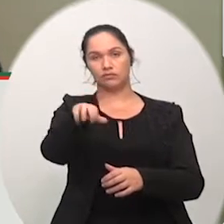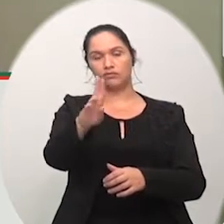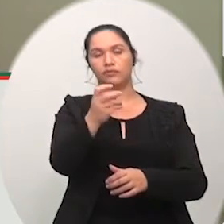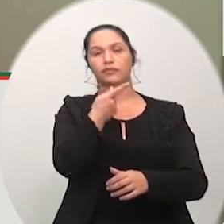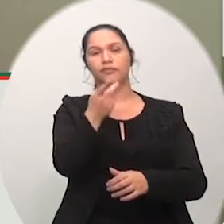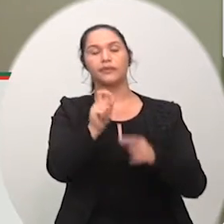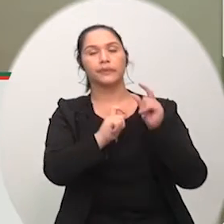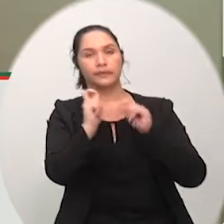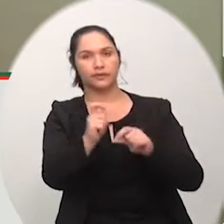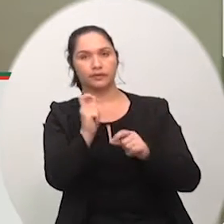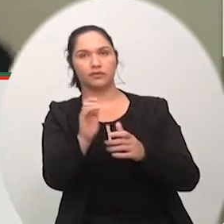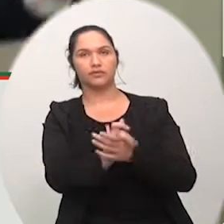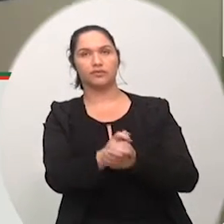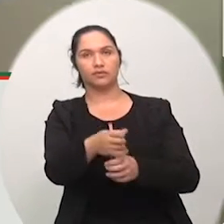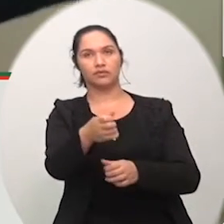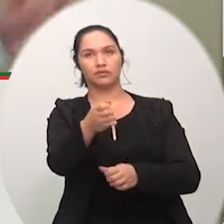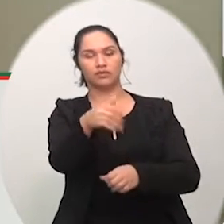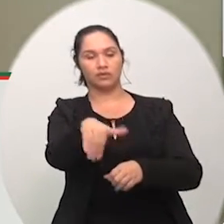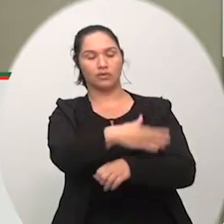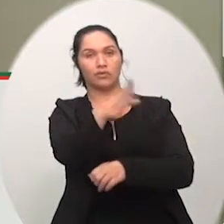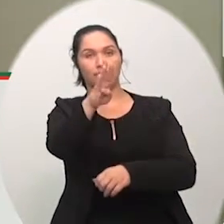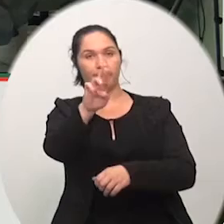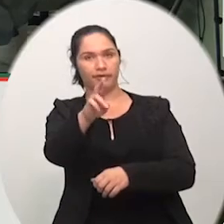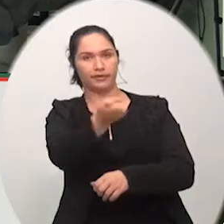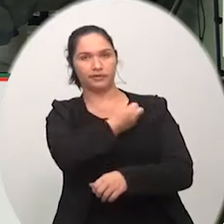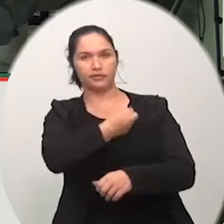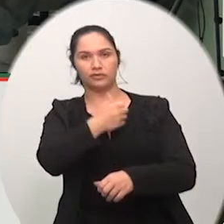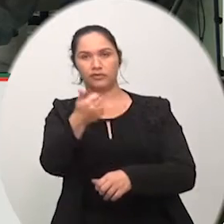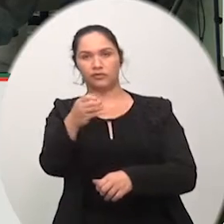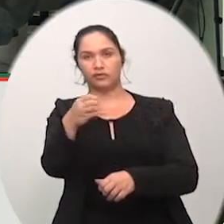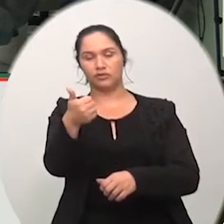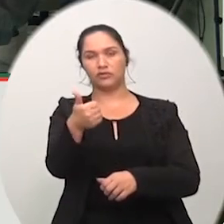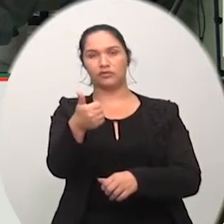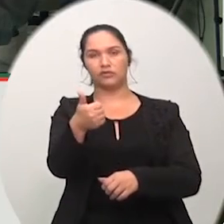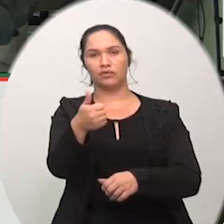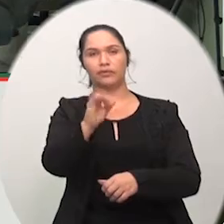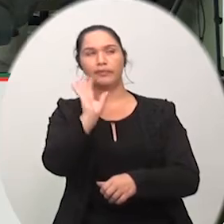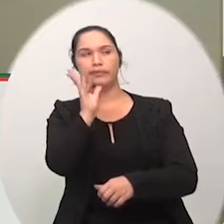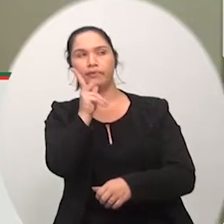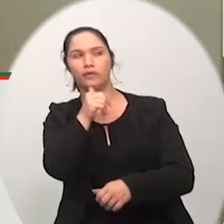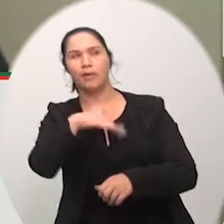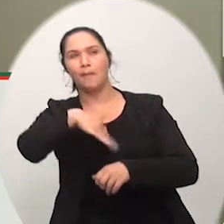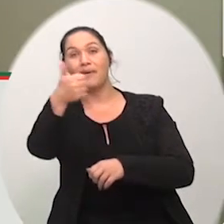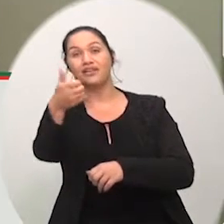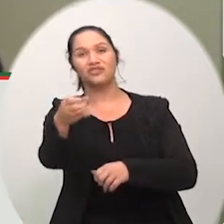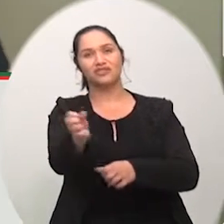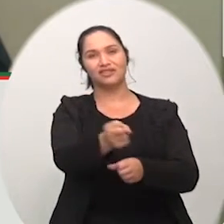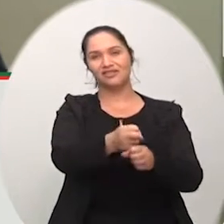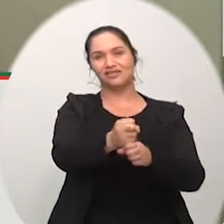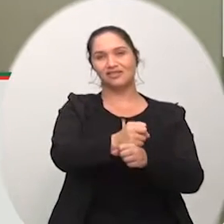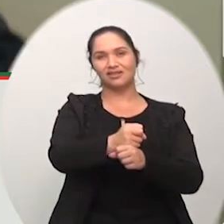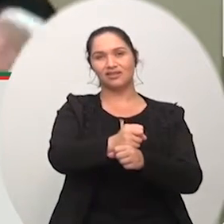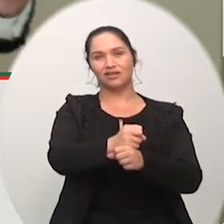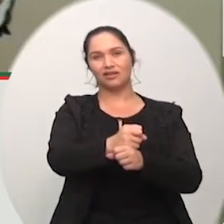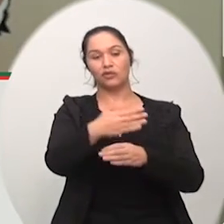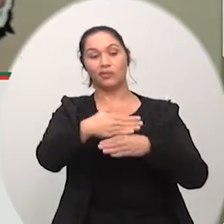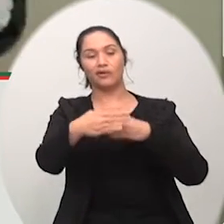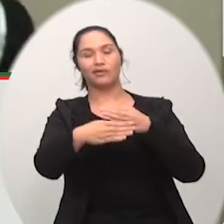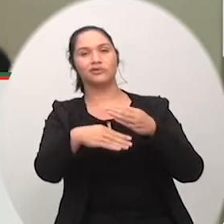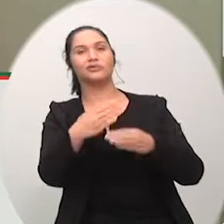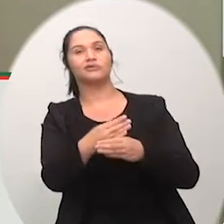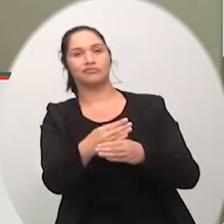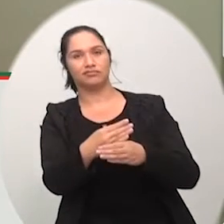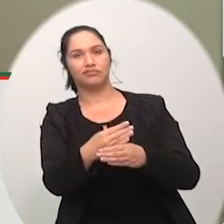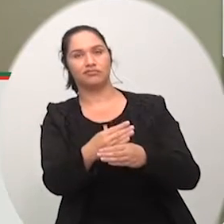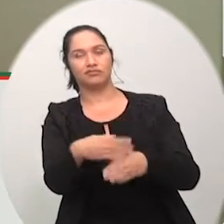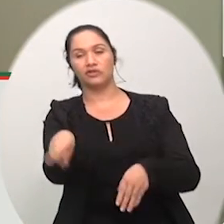levou mais de 10 anos para ficar pronta né muito mais de 10 anos e foi e foi e foi o vereador Toninho